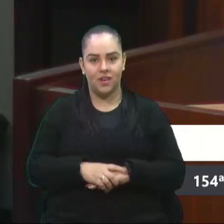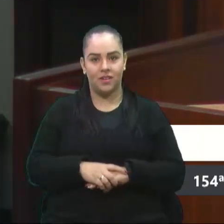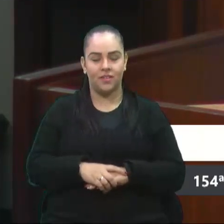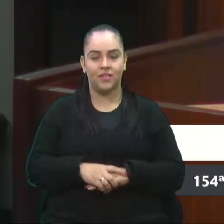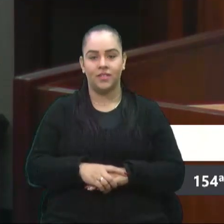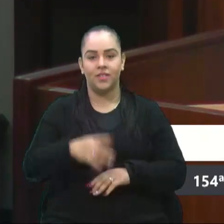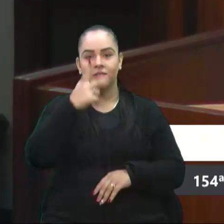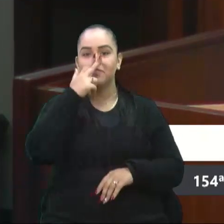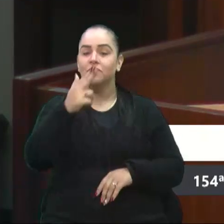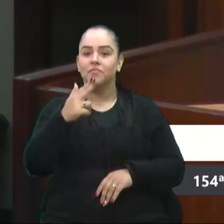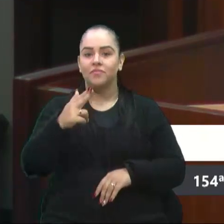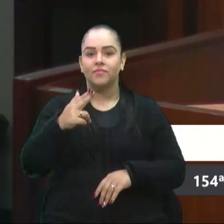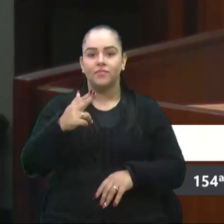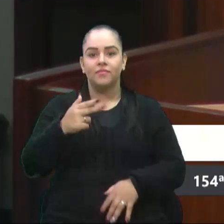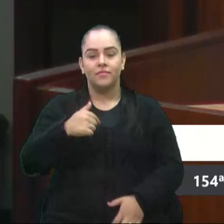Denise,